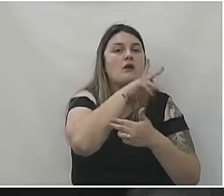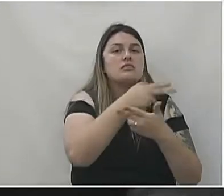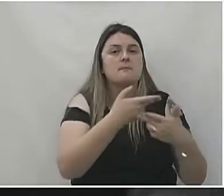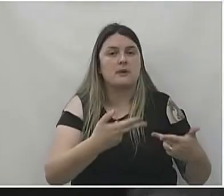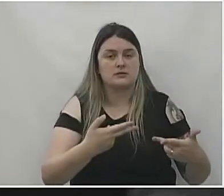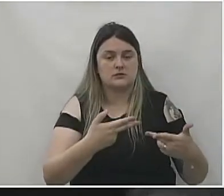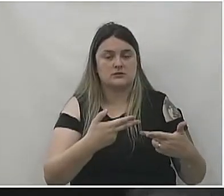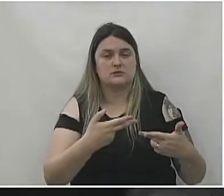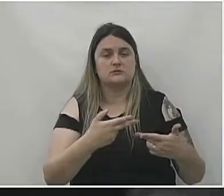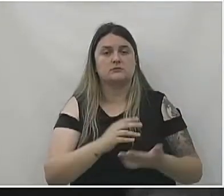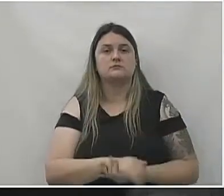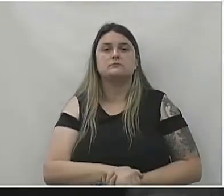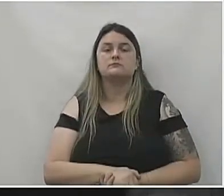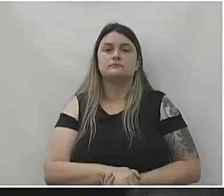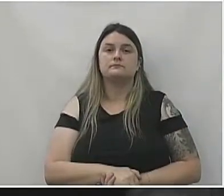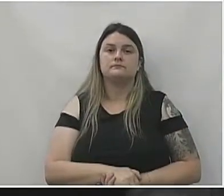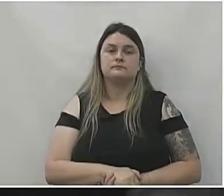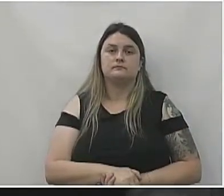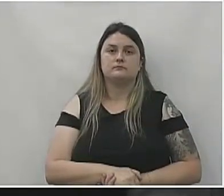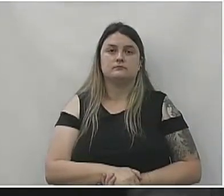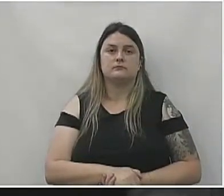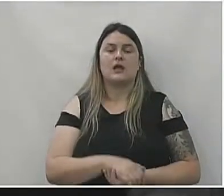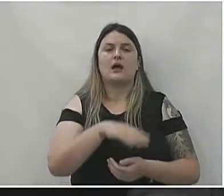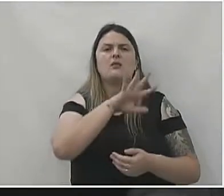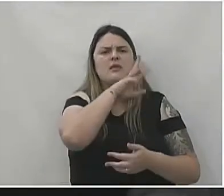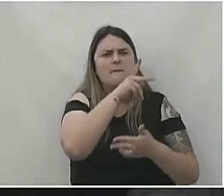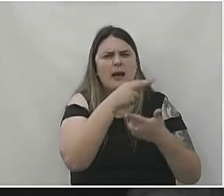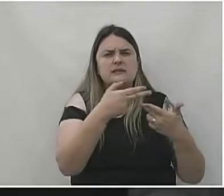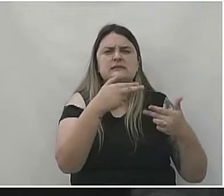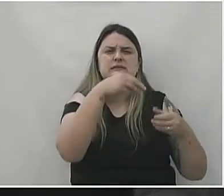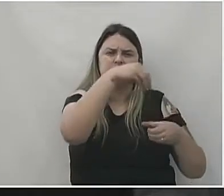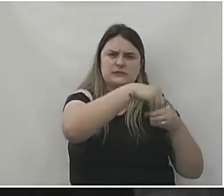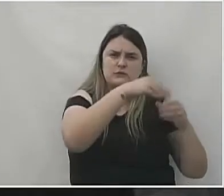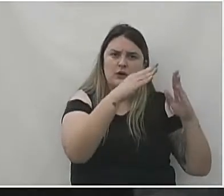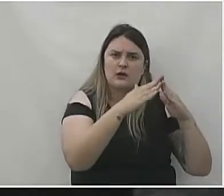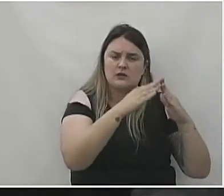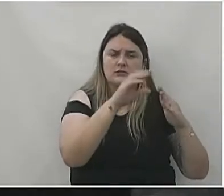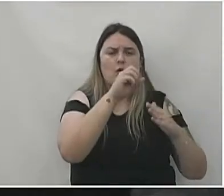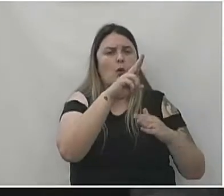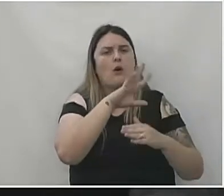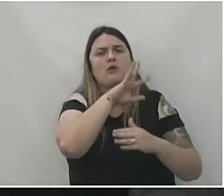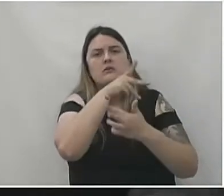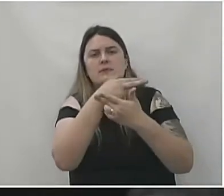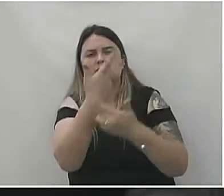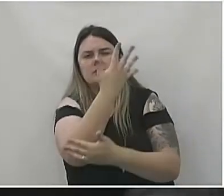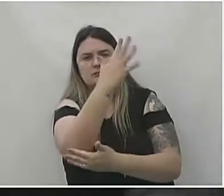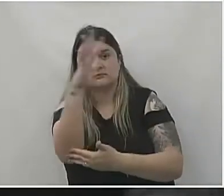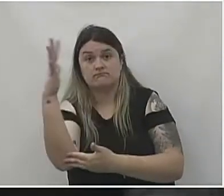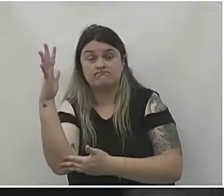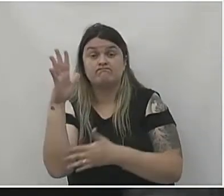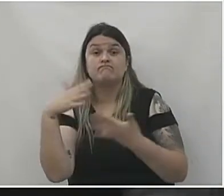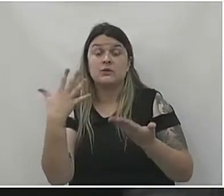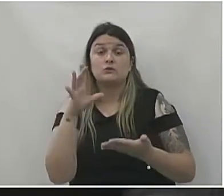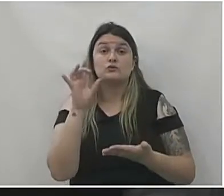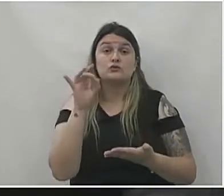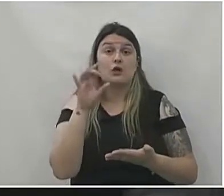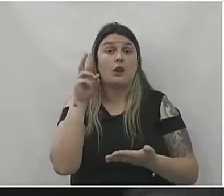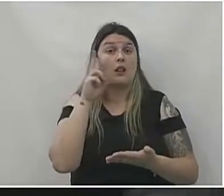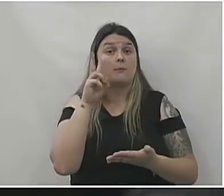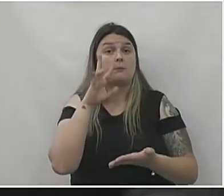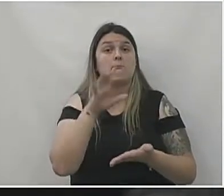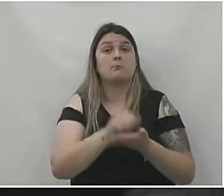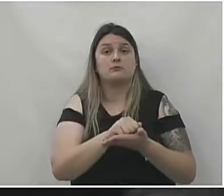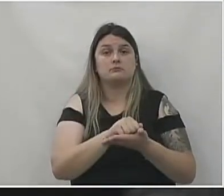mutilar animais domésticos ou silvestres. Então, é apenas deixar aqui